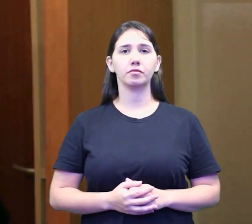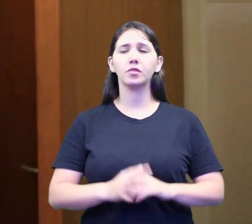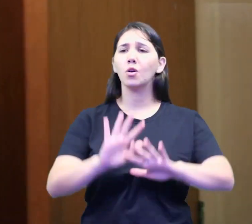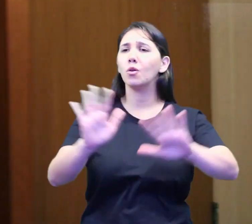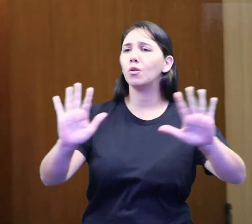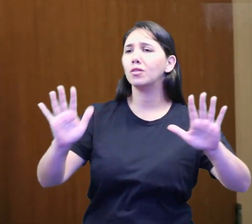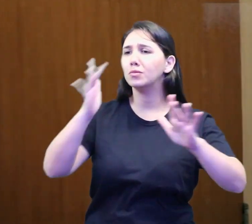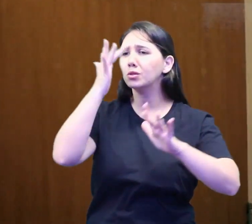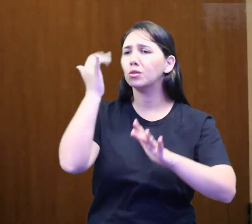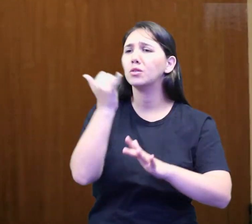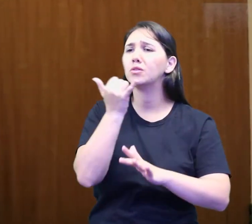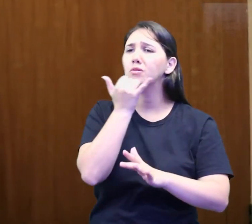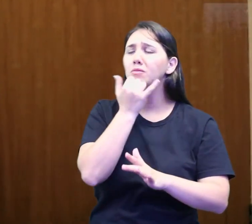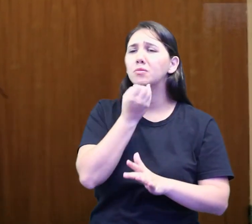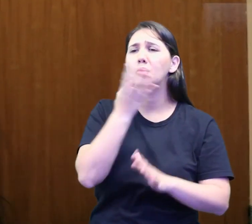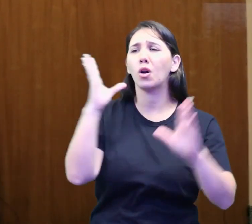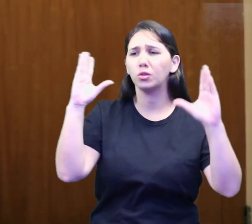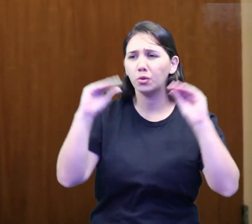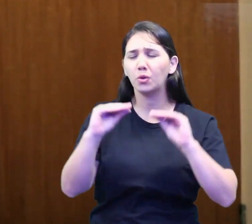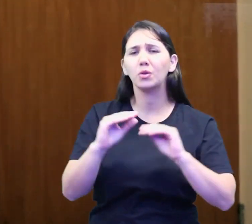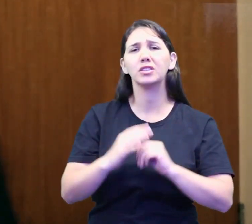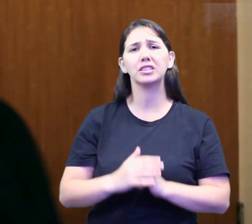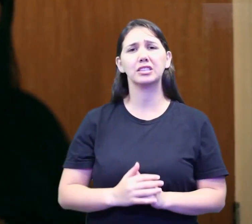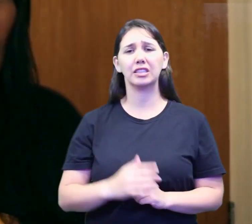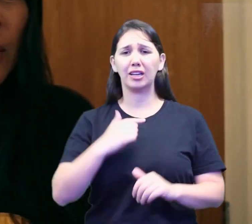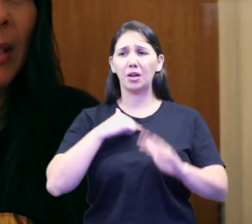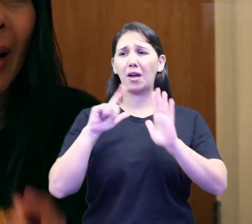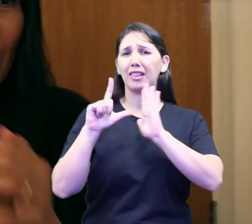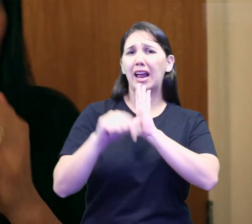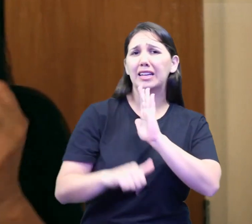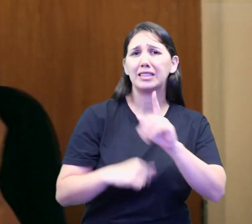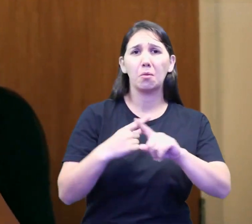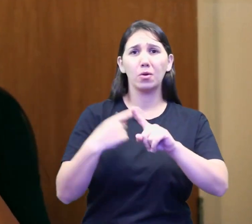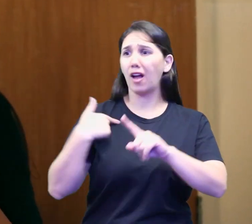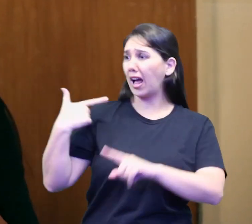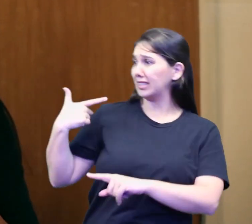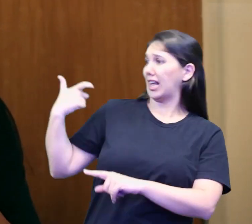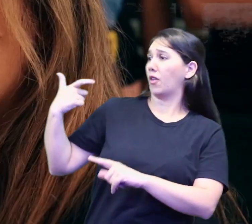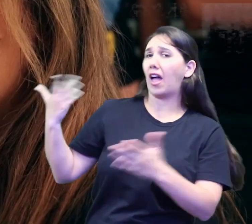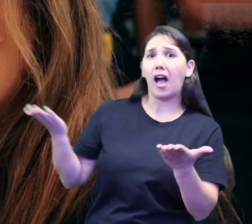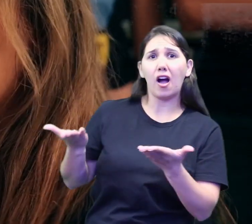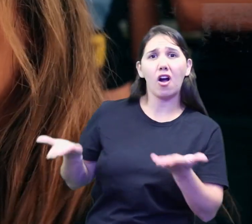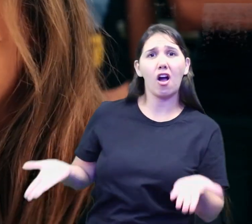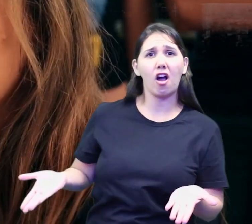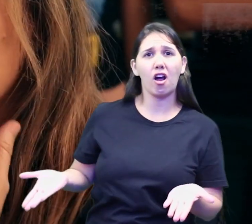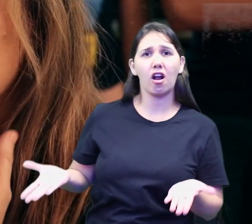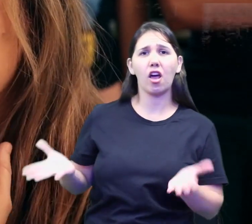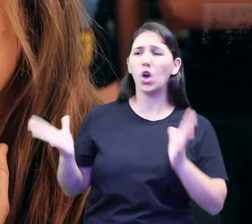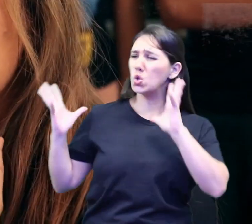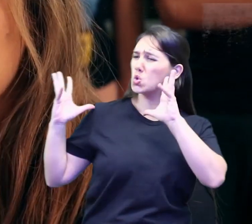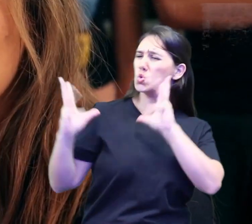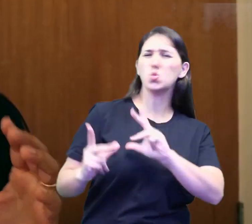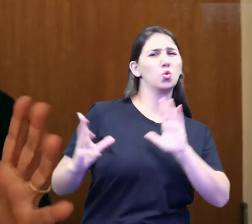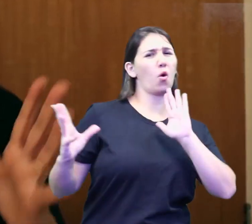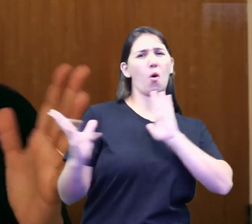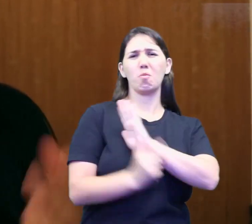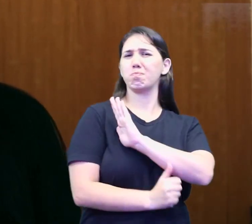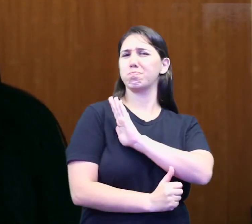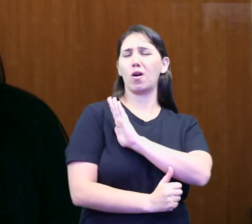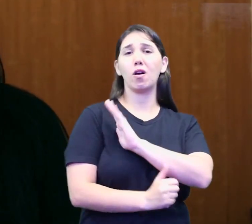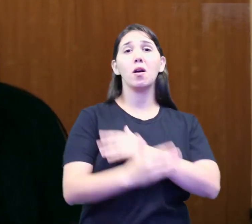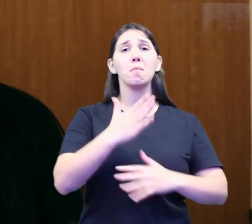Olá, pessoal. Boa noite. Desculpem o atraso, mas acabei de ser assaltada. Levaram tudo, tudo.